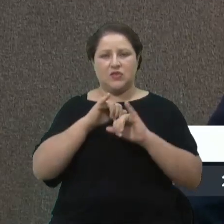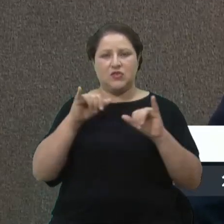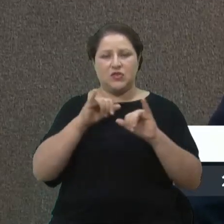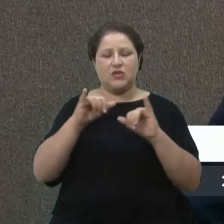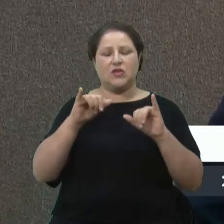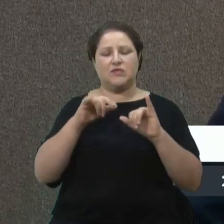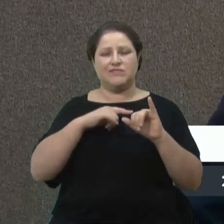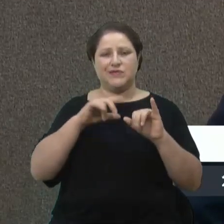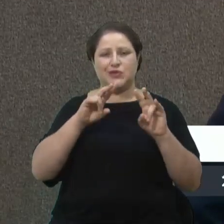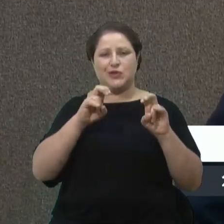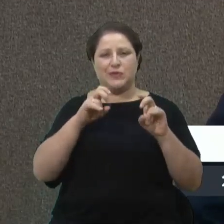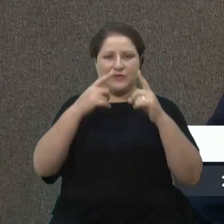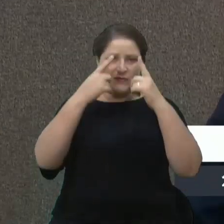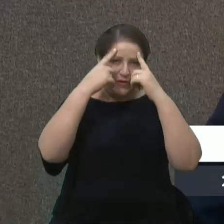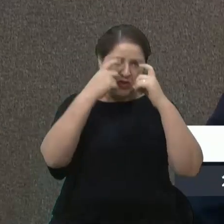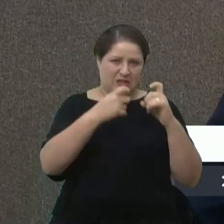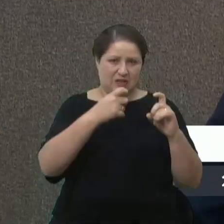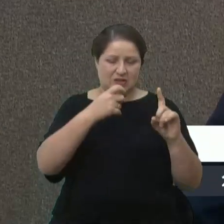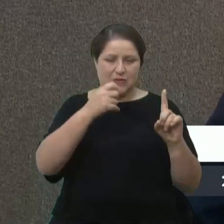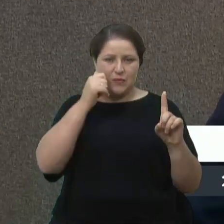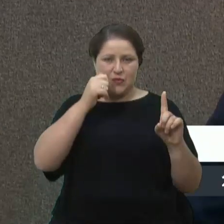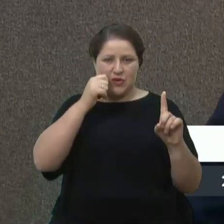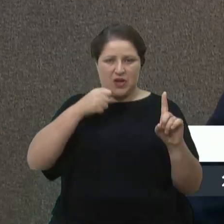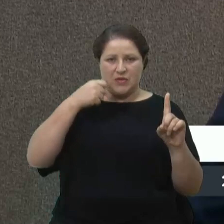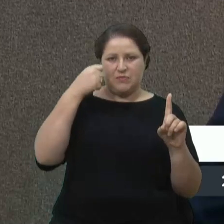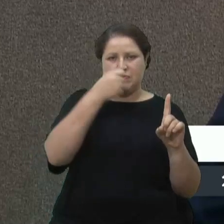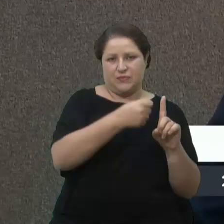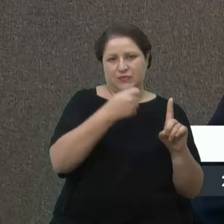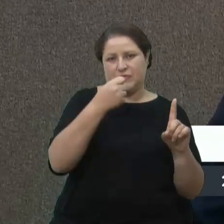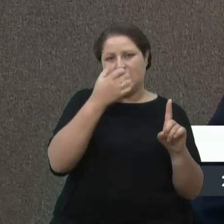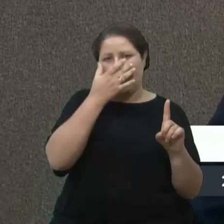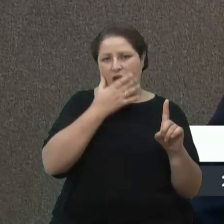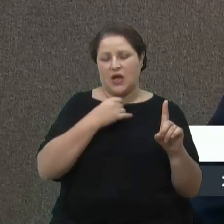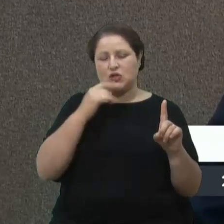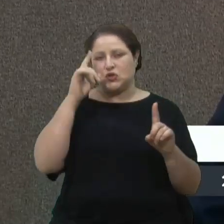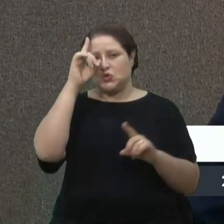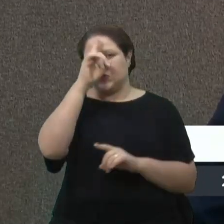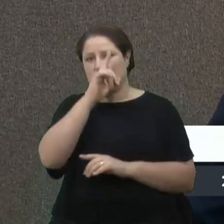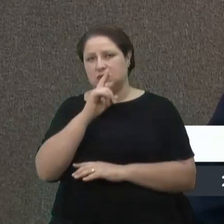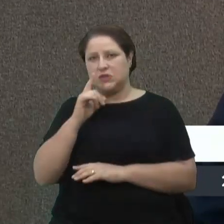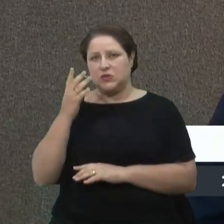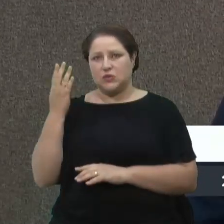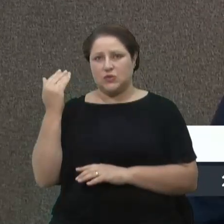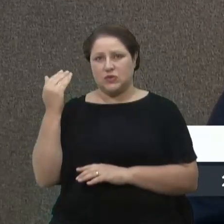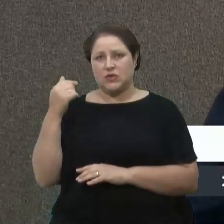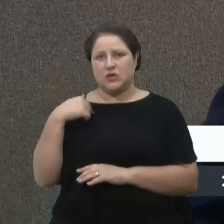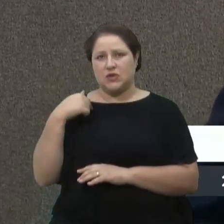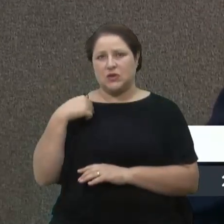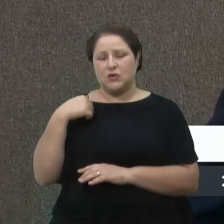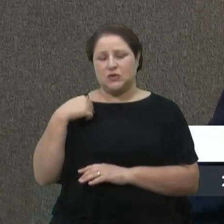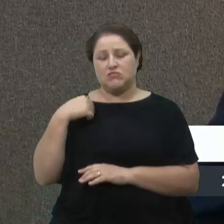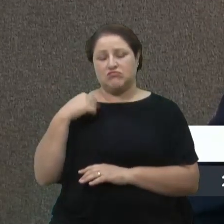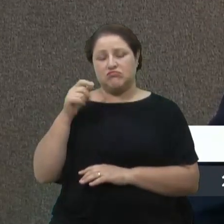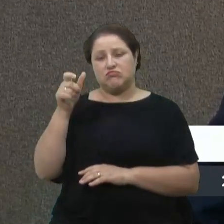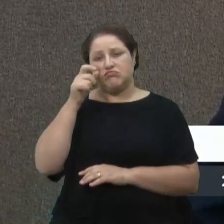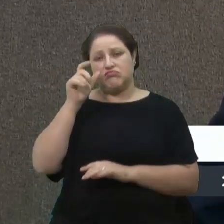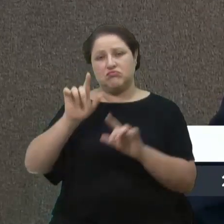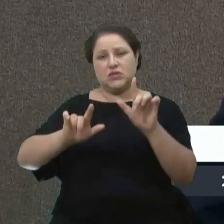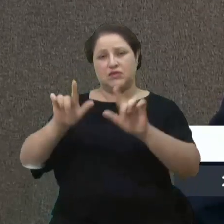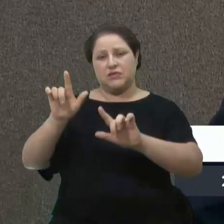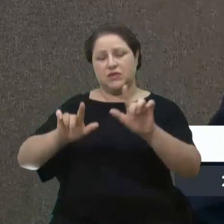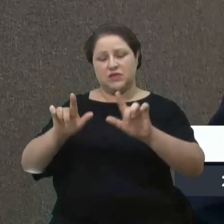em mulheres, acho que foi domingo, eu ocasionalmente assistindo a televisão,